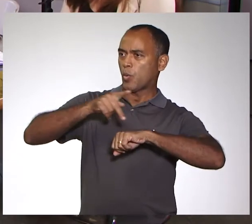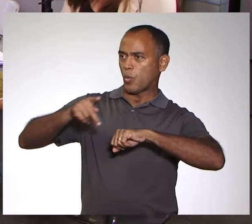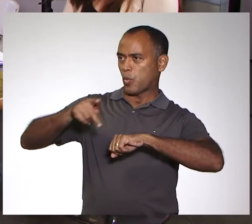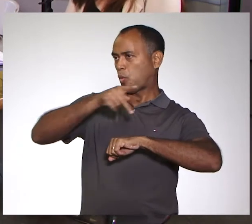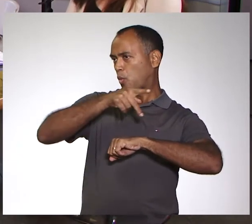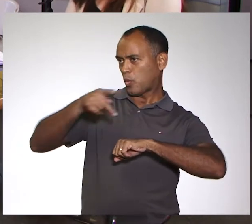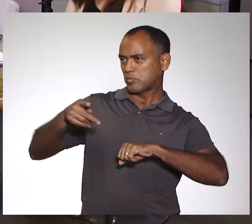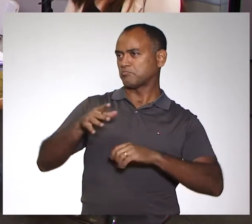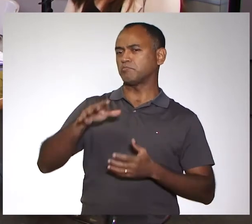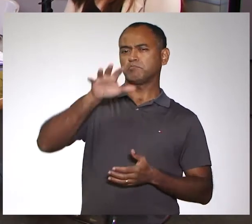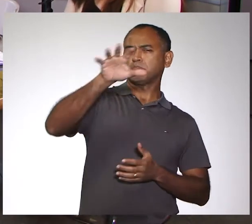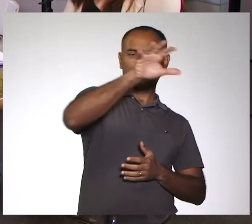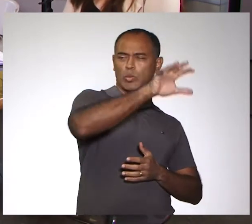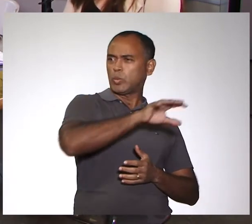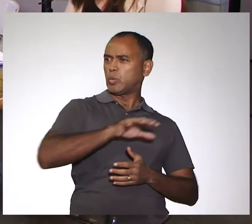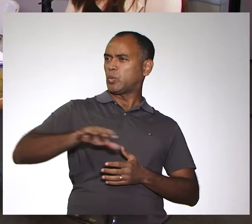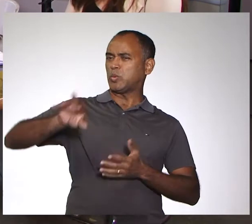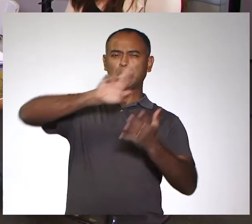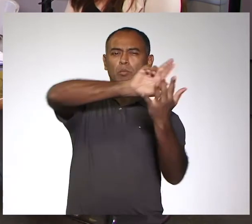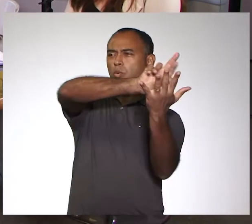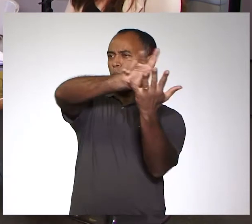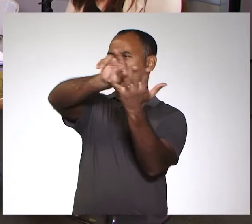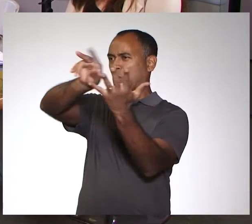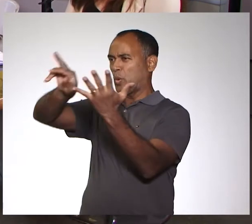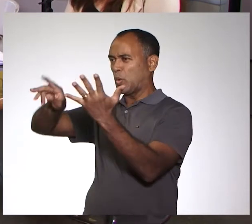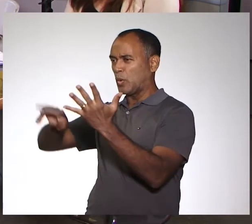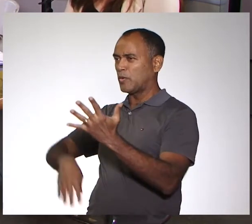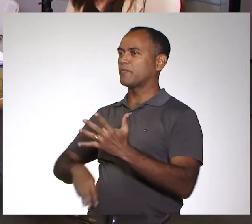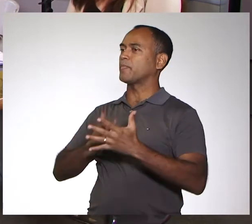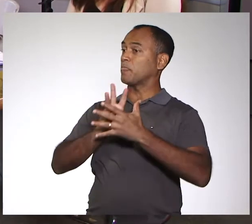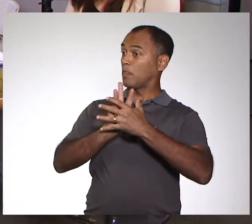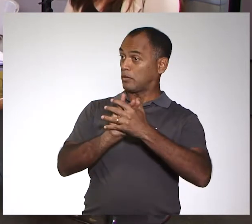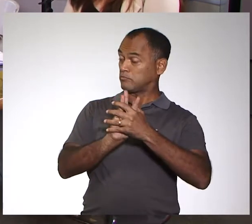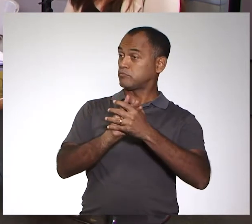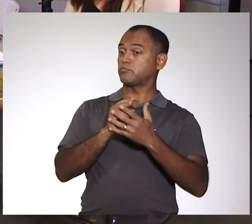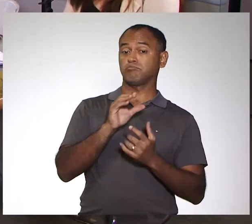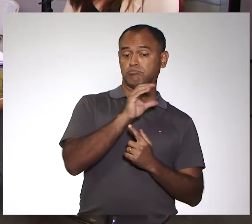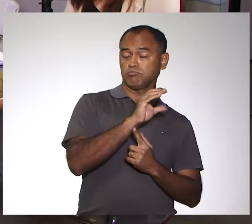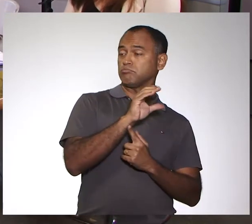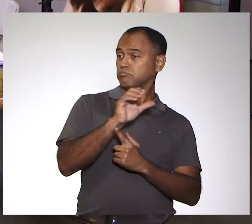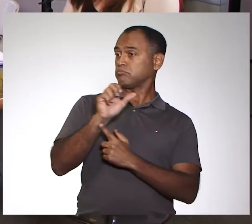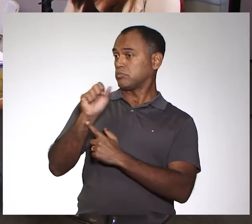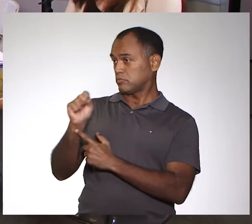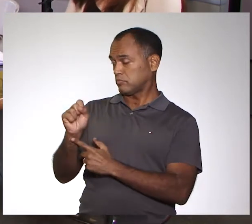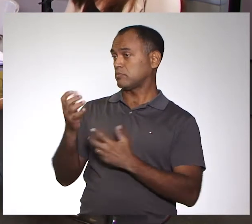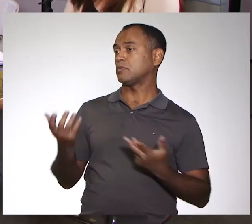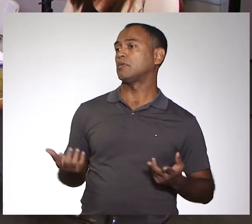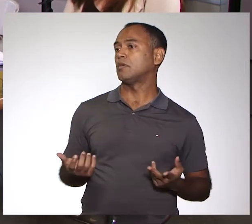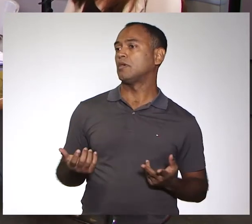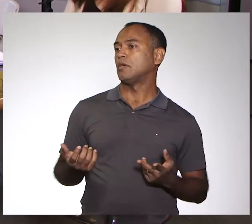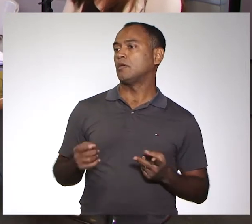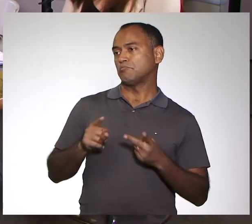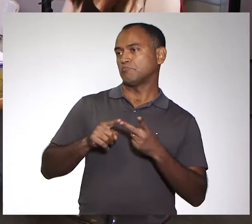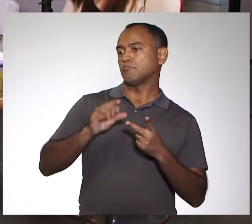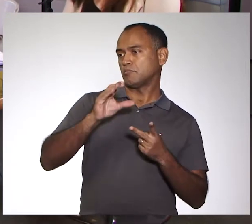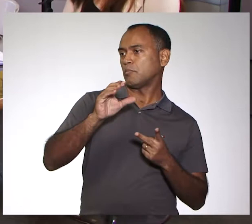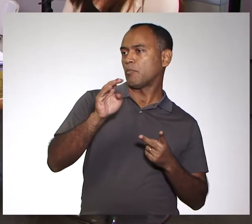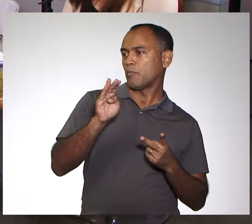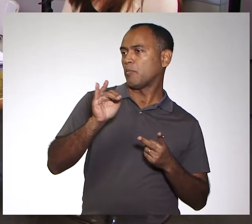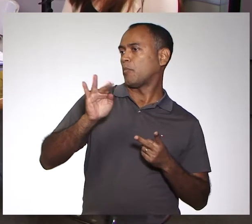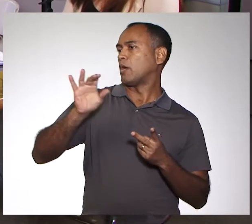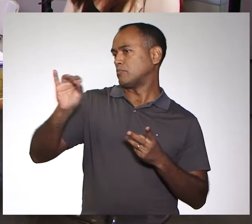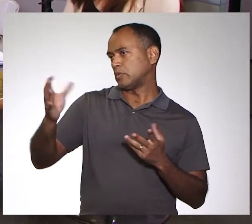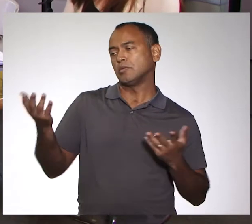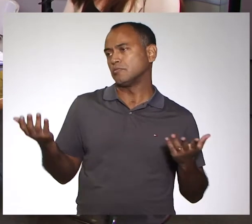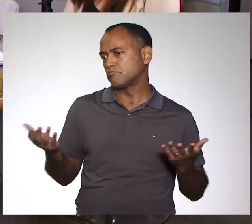programa são de áreas diferentes. Diversos setores da UFRR, como a senhora citou, o CCS, que é o Centro de Ciências da Saúde, o